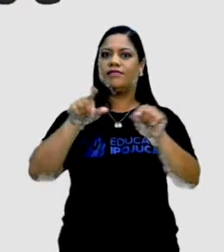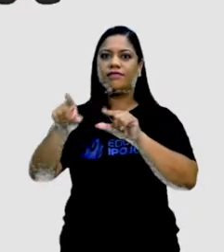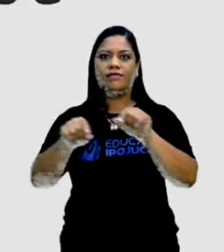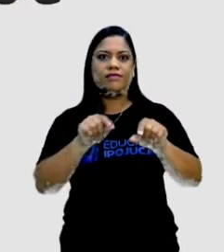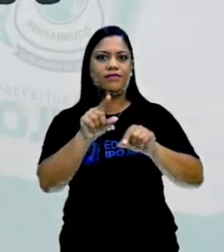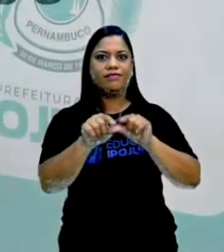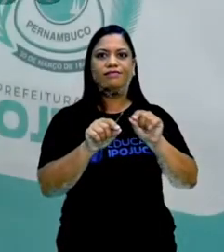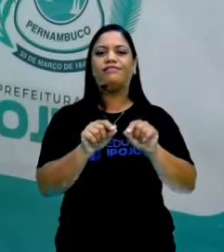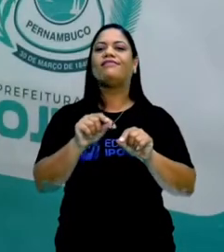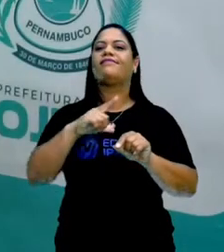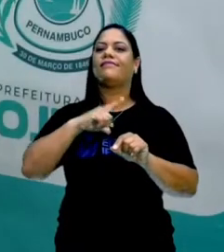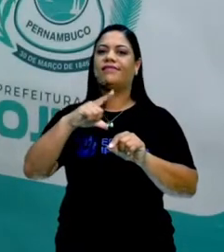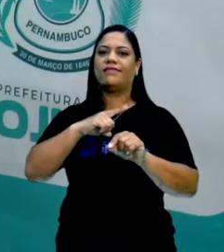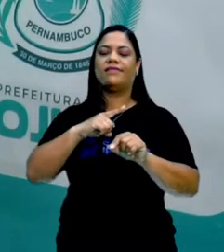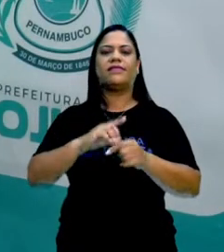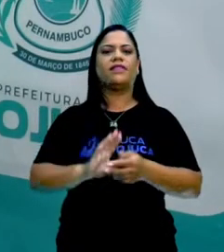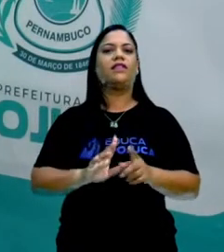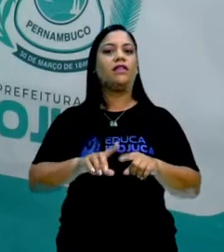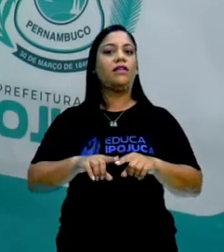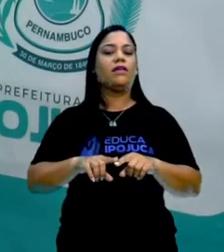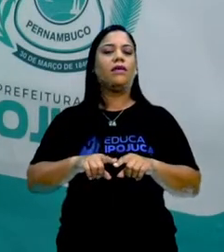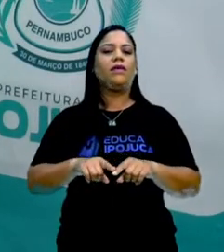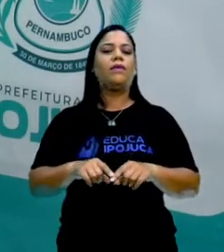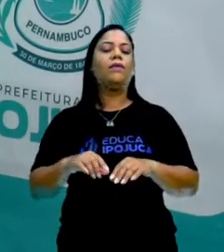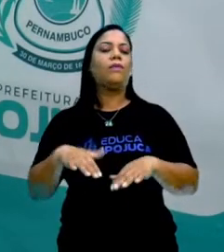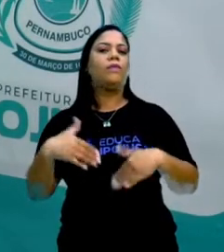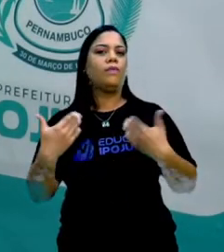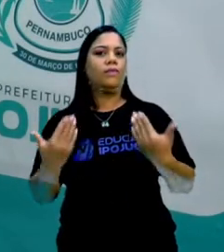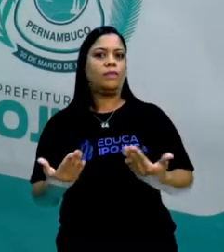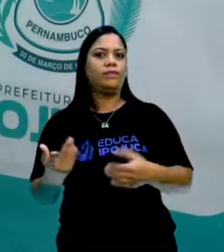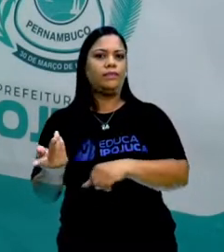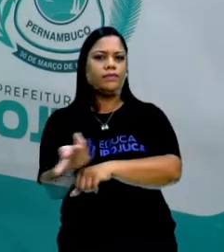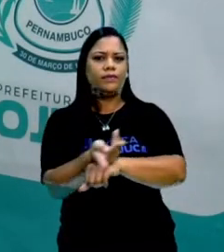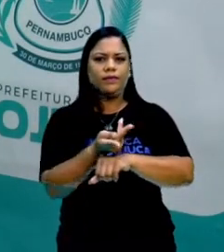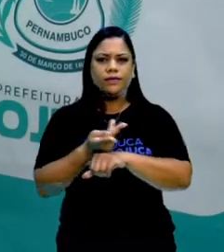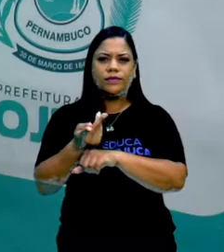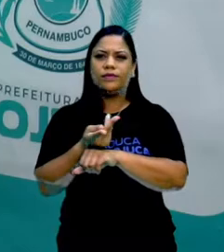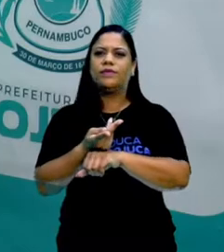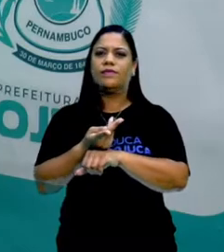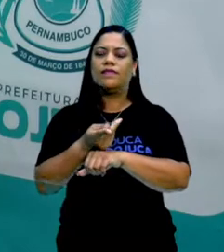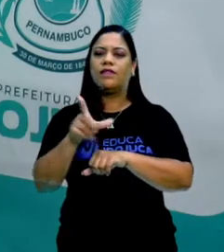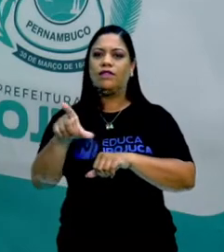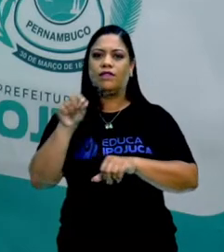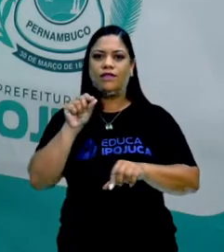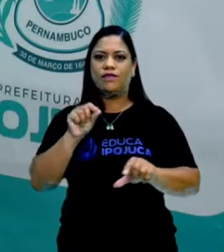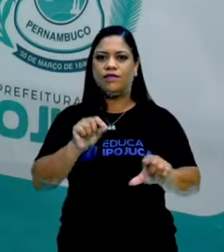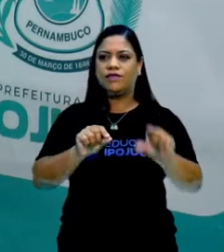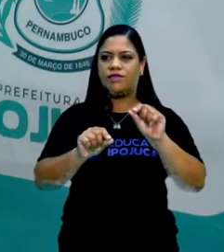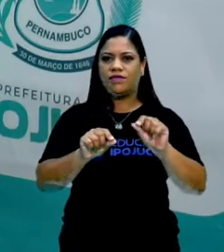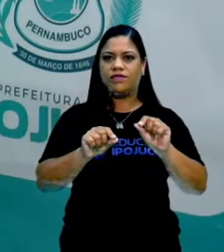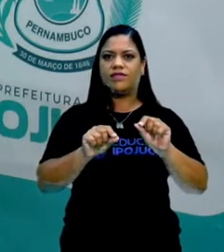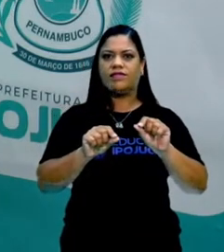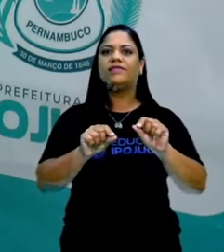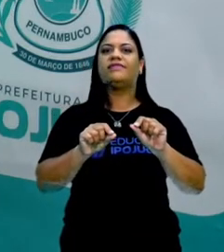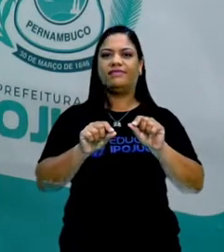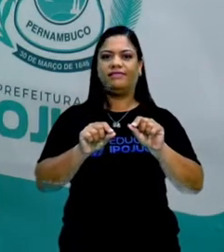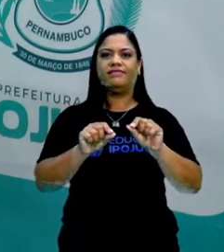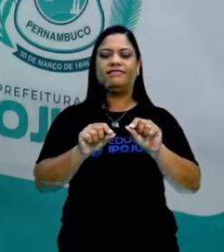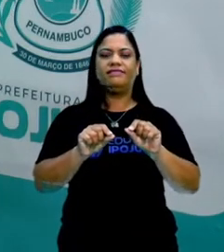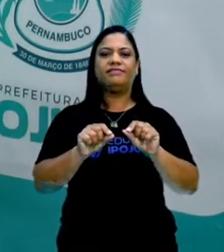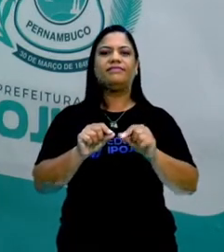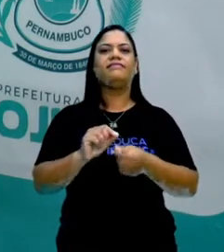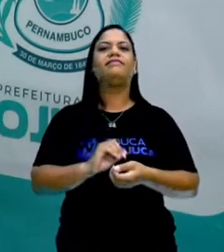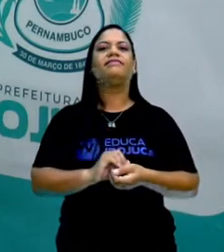resultados que apareceram. Então, quando eu faço essa busca, eu vou escolher selecionar dentro dessa